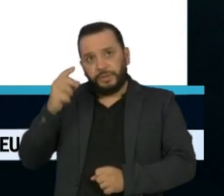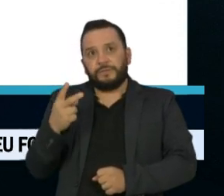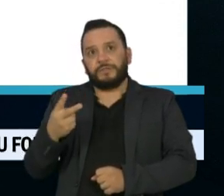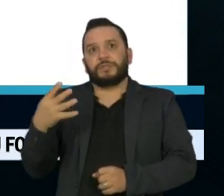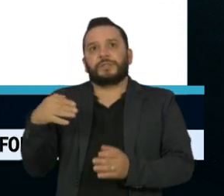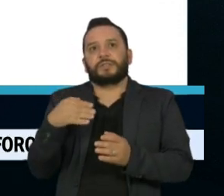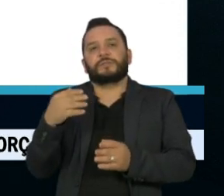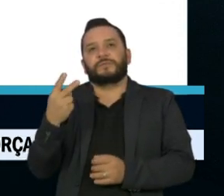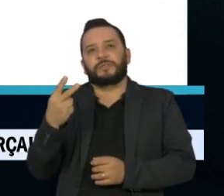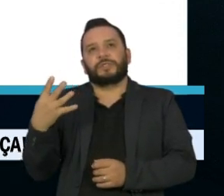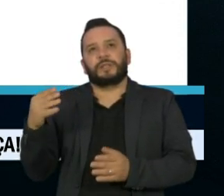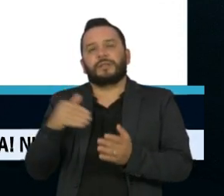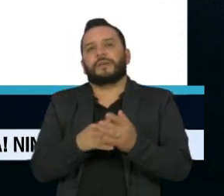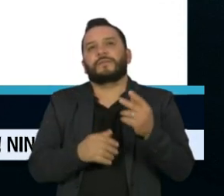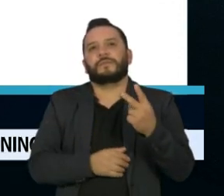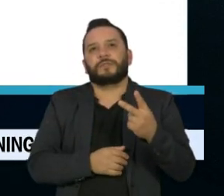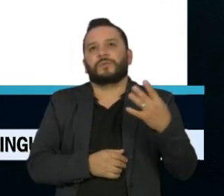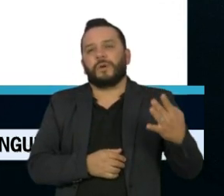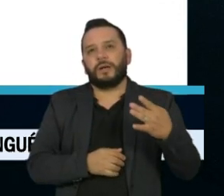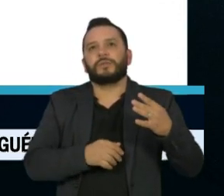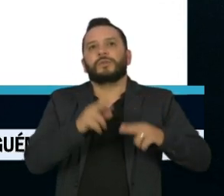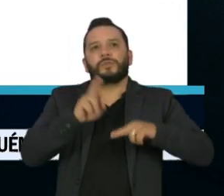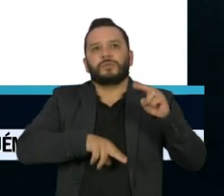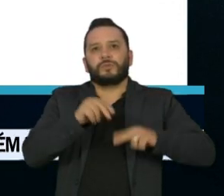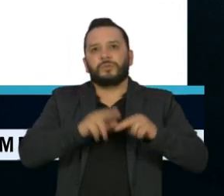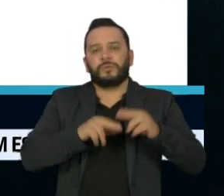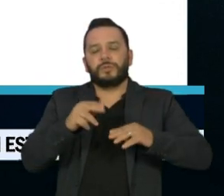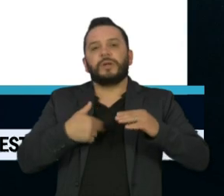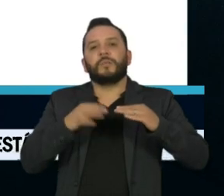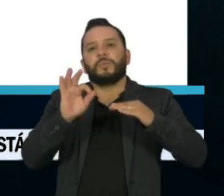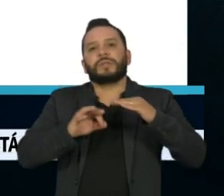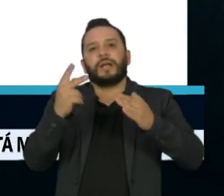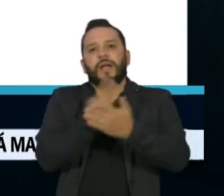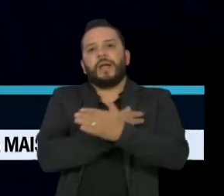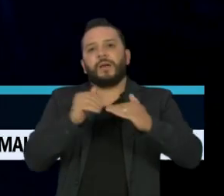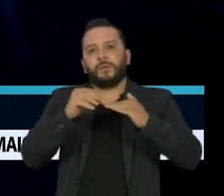junho. A margem de erro é de dois pontos percentuais para mais ou para menos.